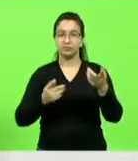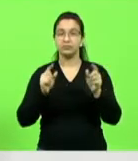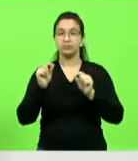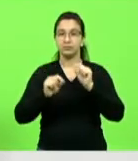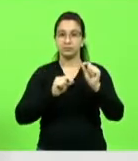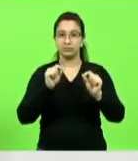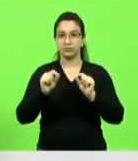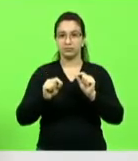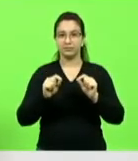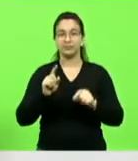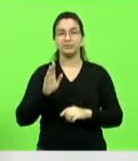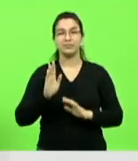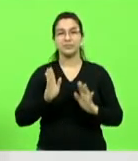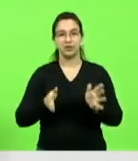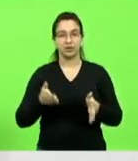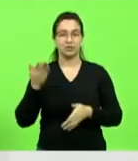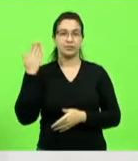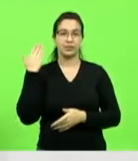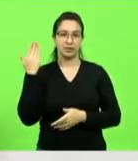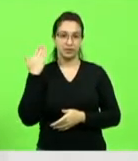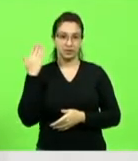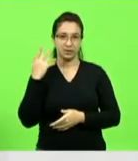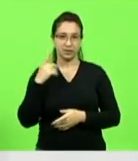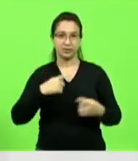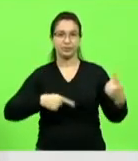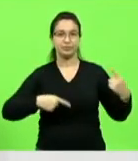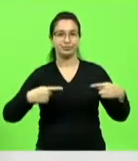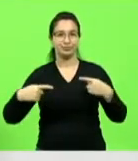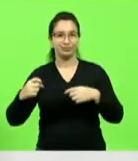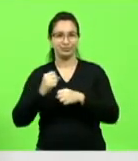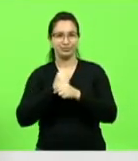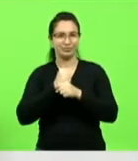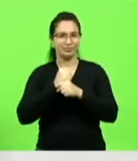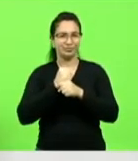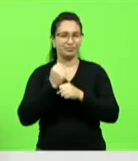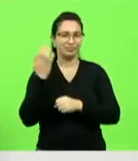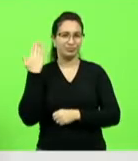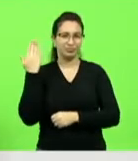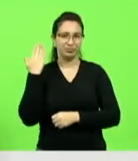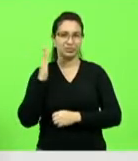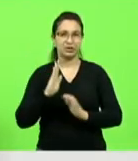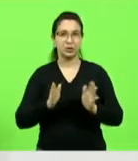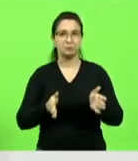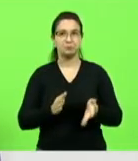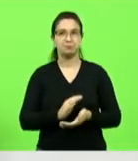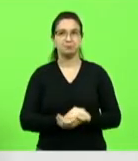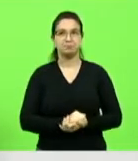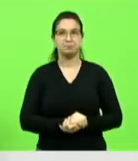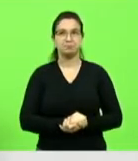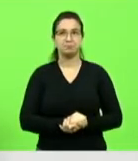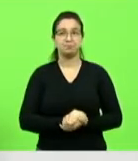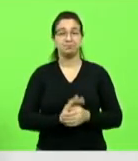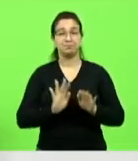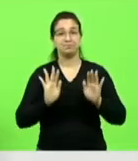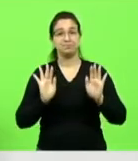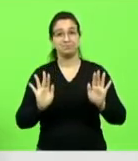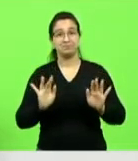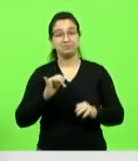debatimos nessa casa há muitos anos. mas, lamentavelmente,